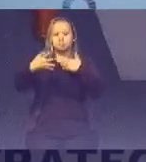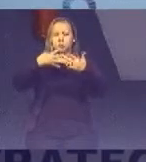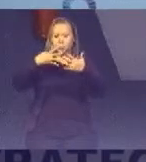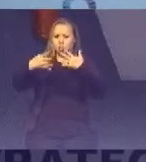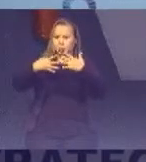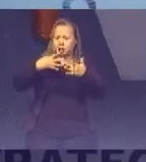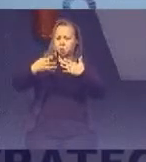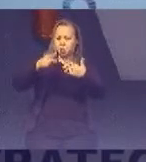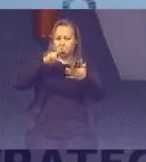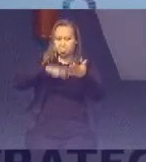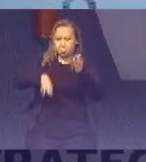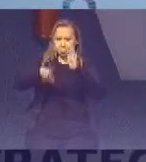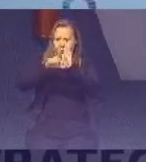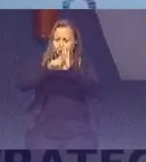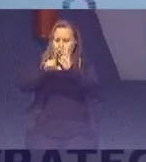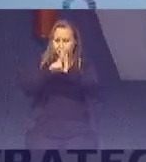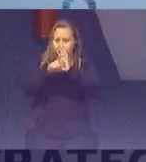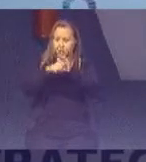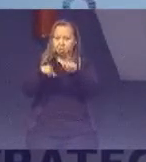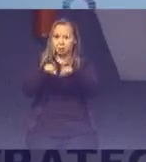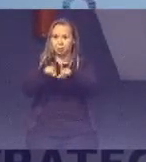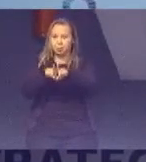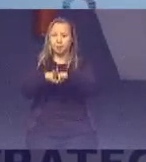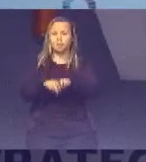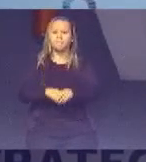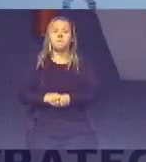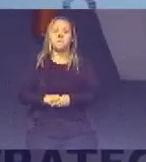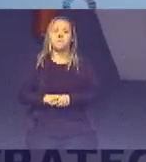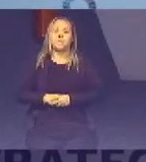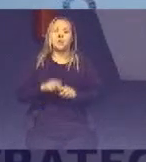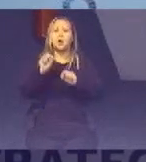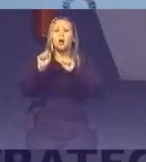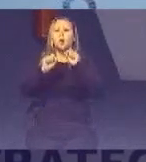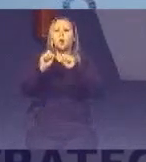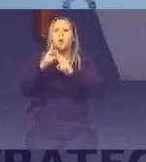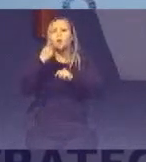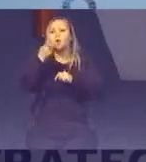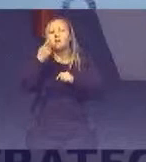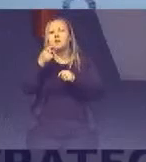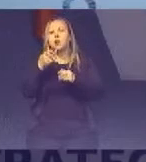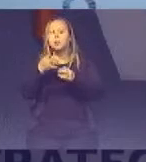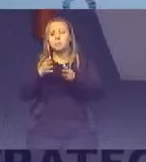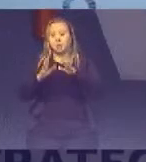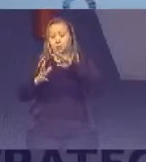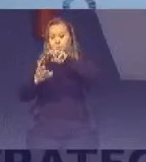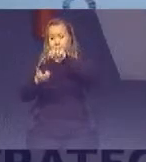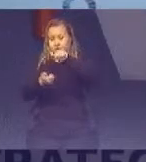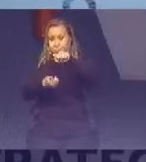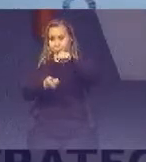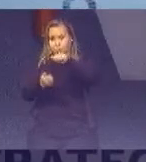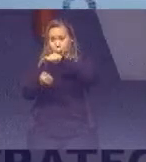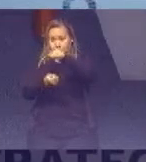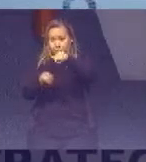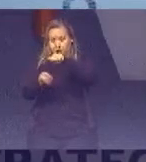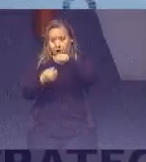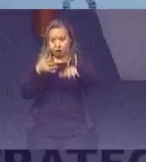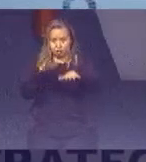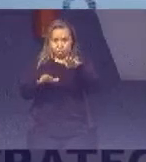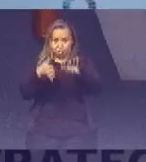revisão De conteúdo Para adequar A agenda 2030 No que diz respeito A sustentabilidade Talvez